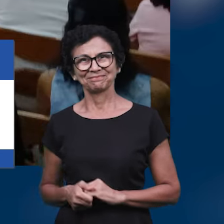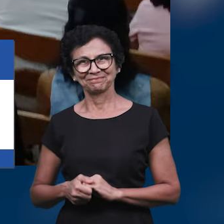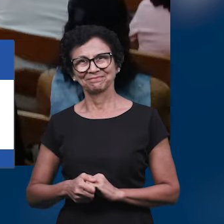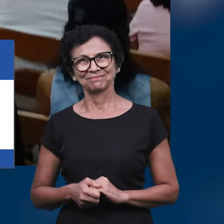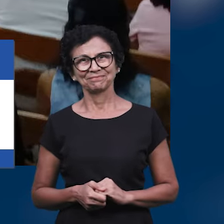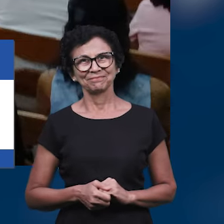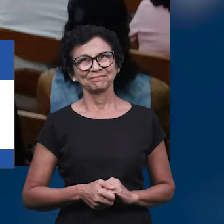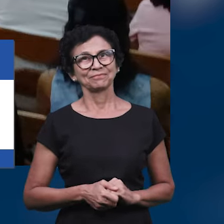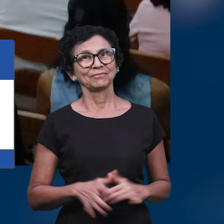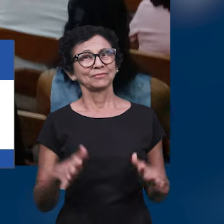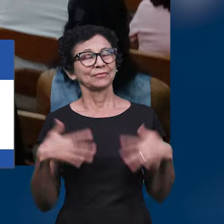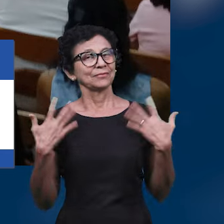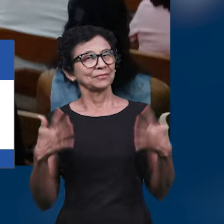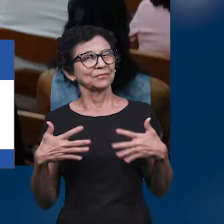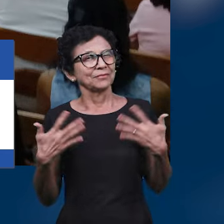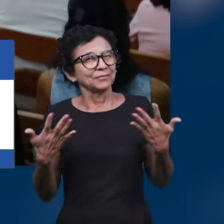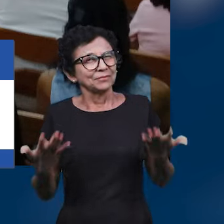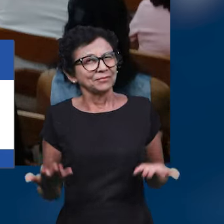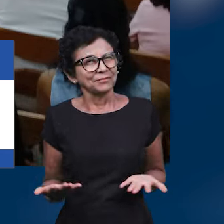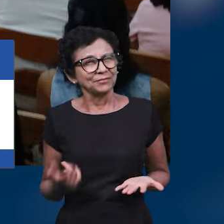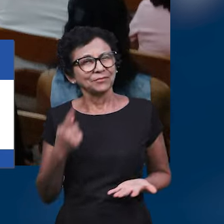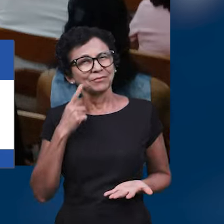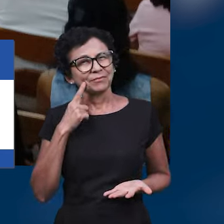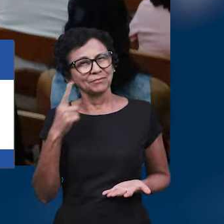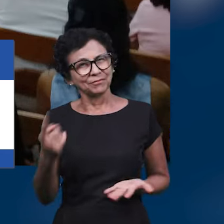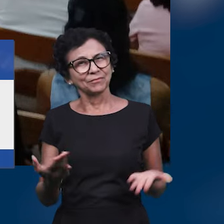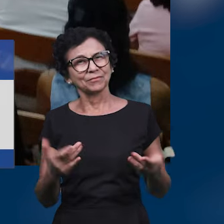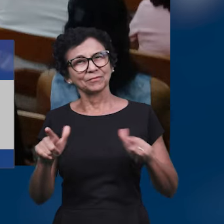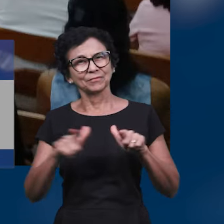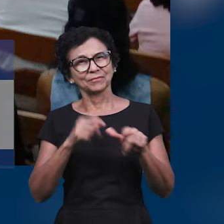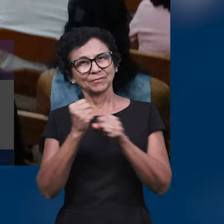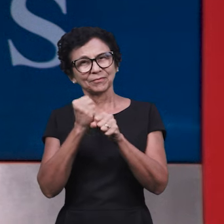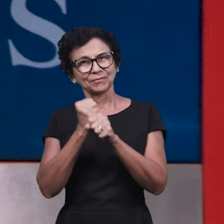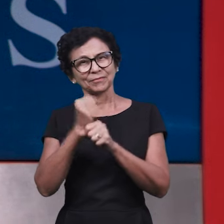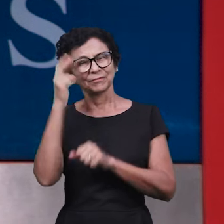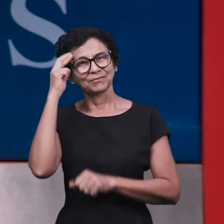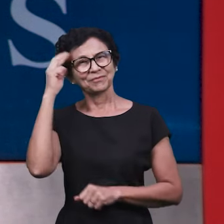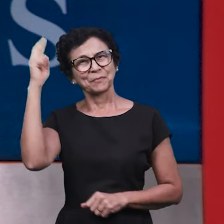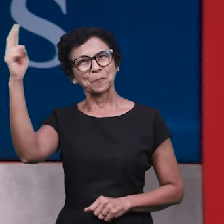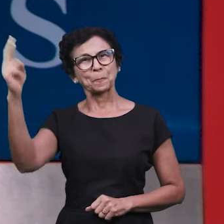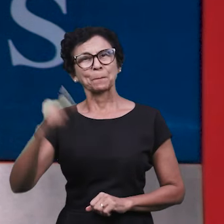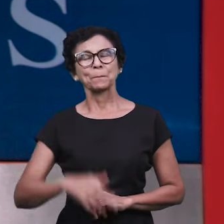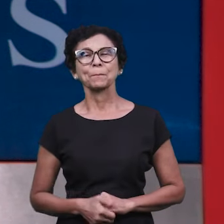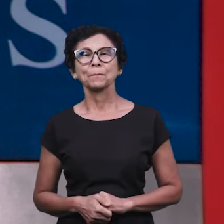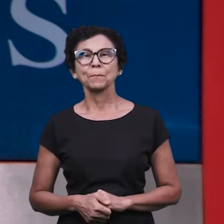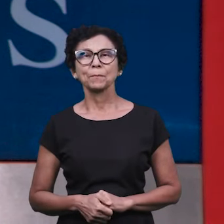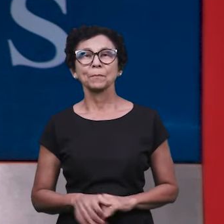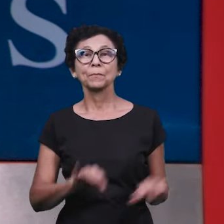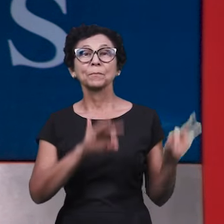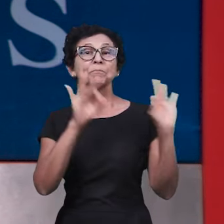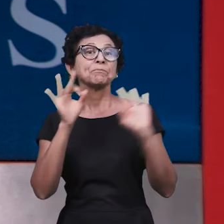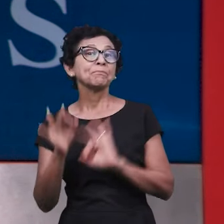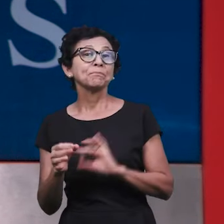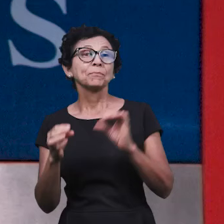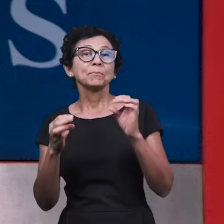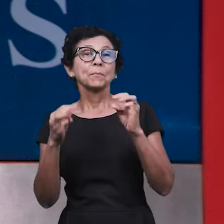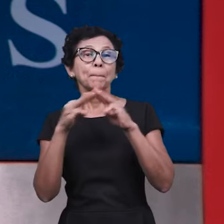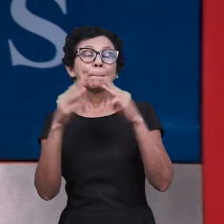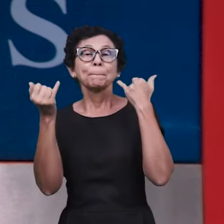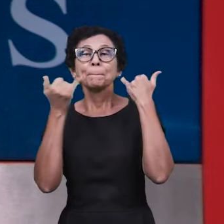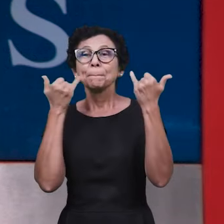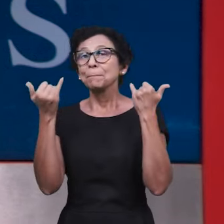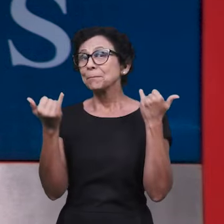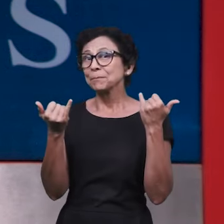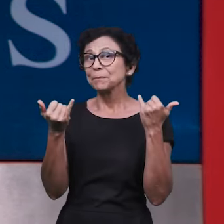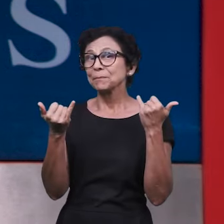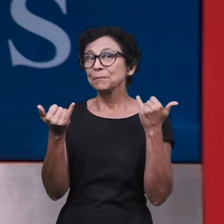É uma alegria ver aí os jovens realizando a obra do Senhor. Você está assistindo aqui o Marainê, notícias aqui por enquanto do Estado